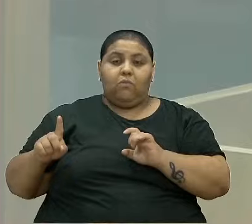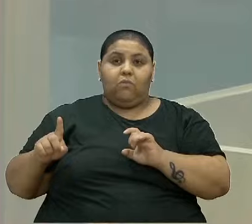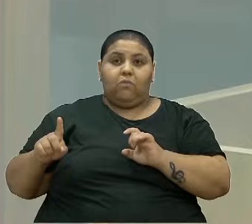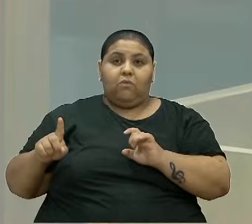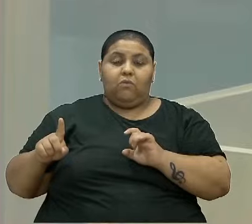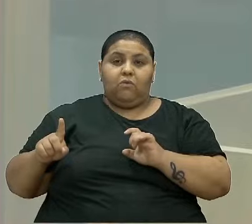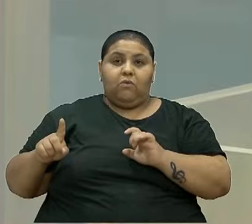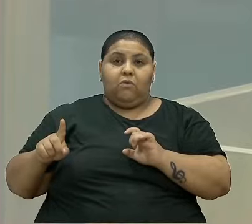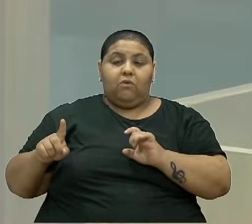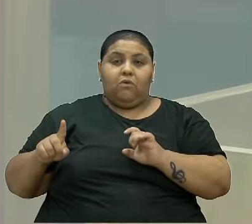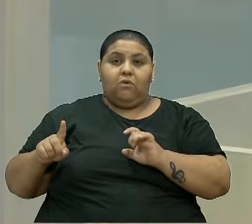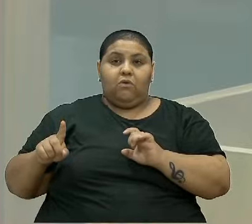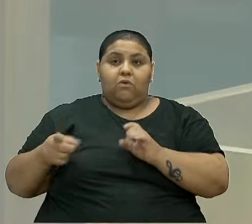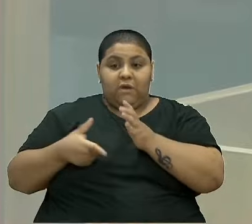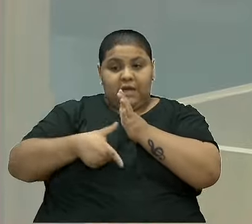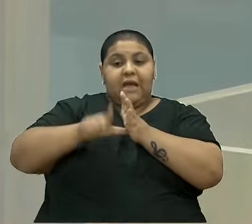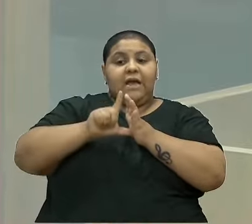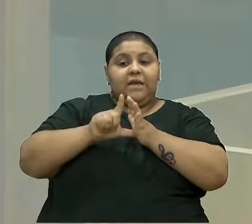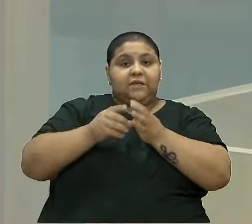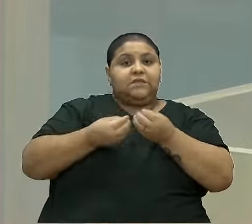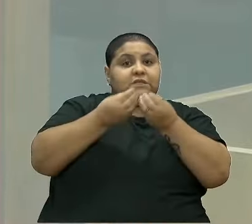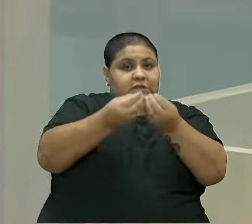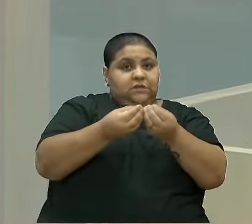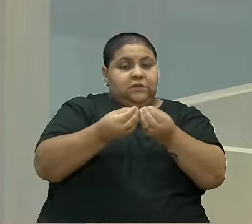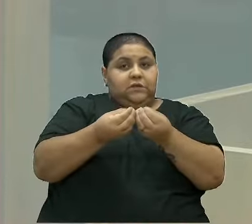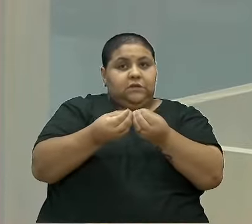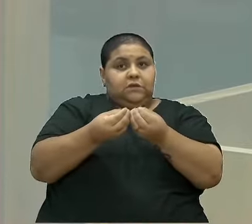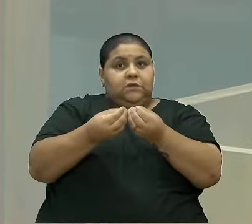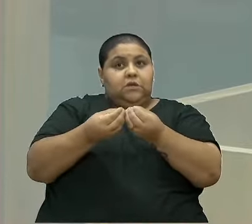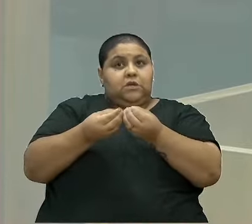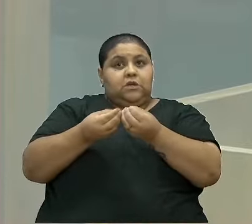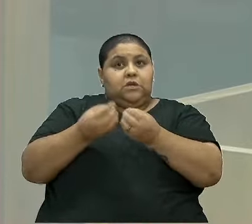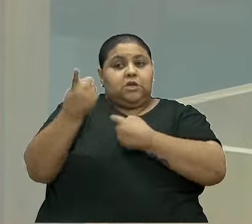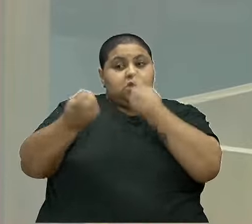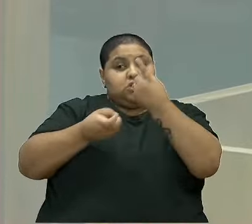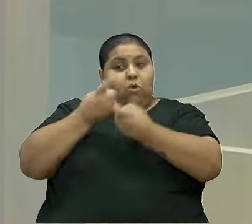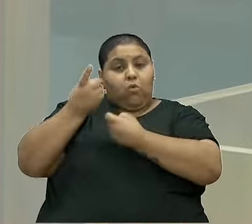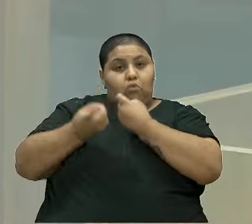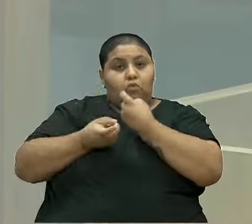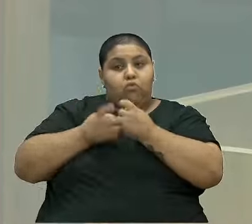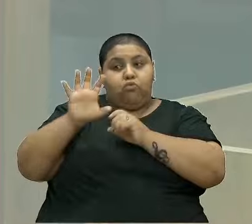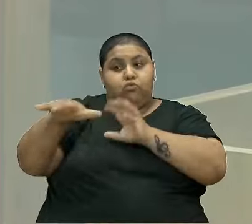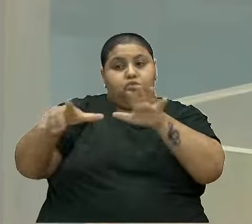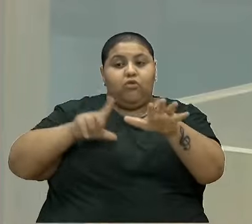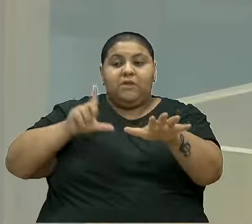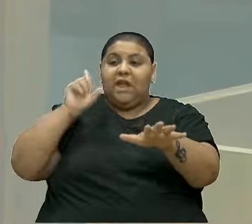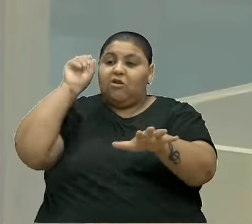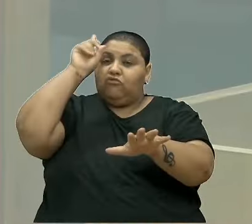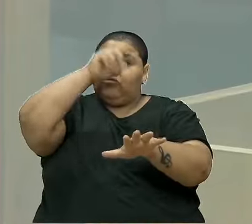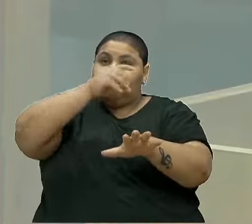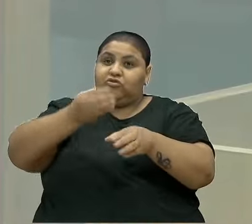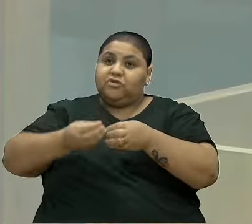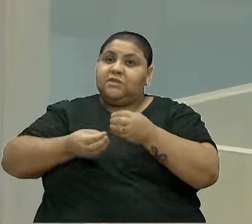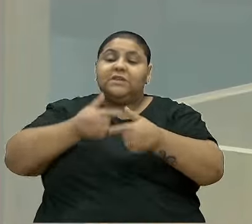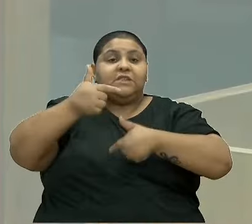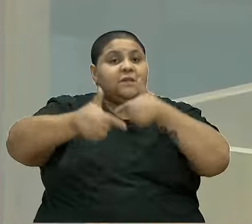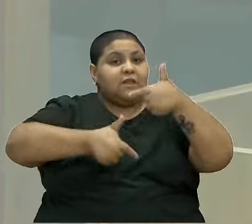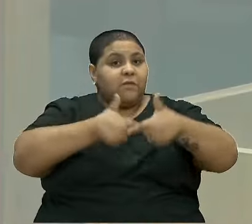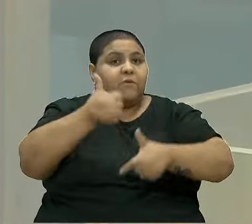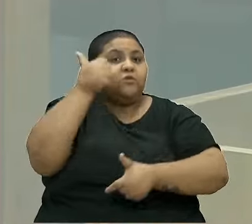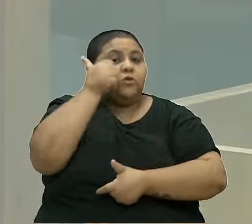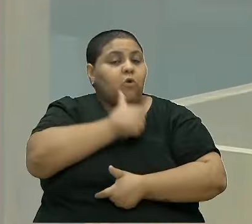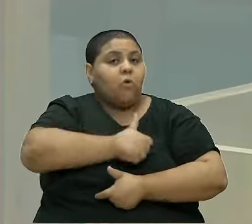concebia, e alguns setores seguem tendo dificuldades de conceber que trabalhadores e